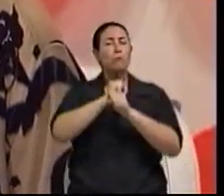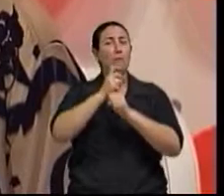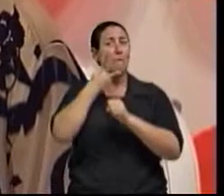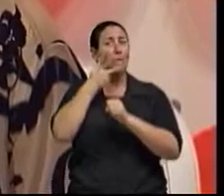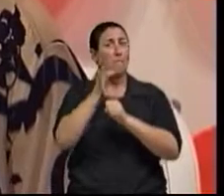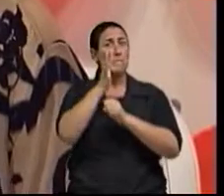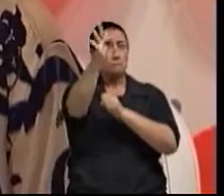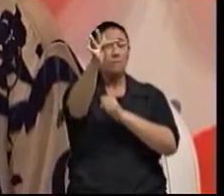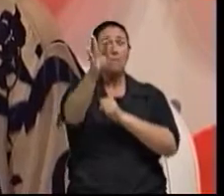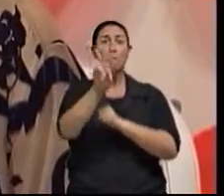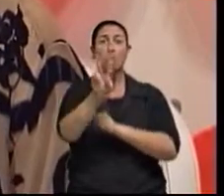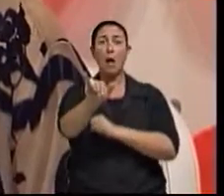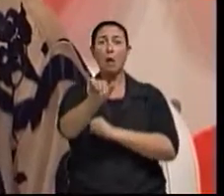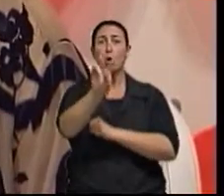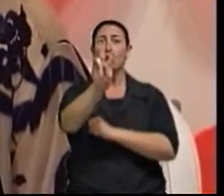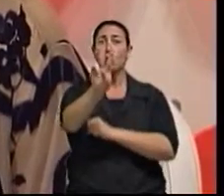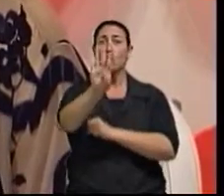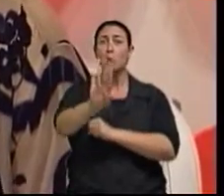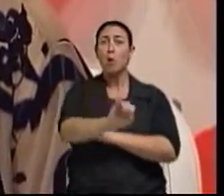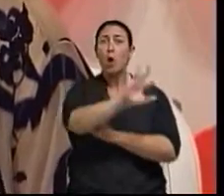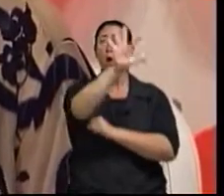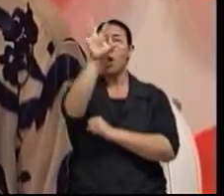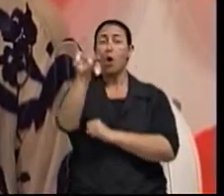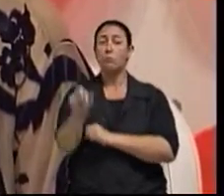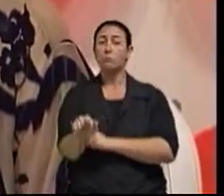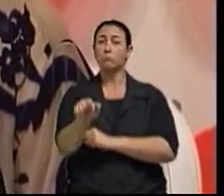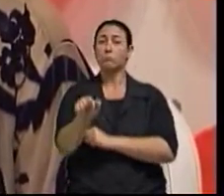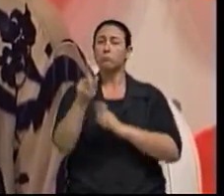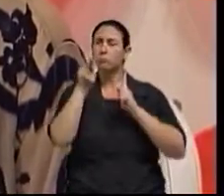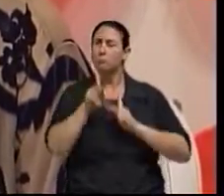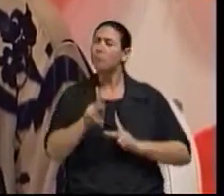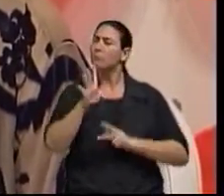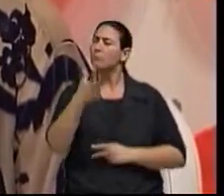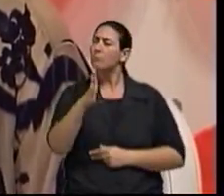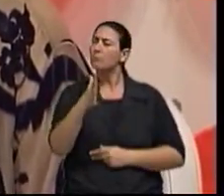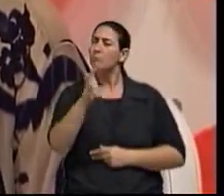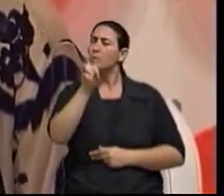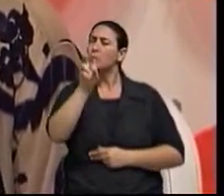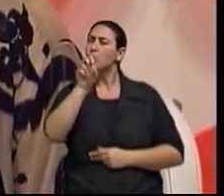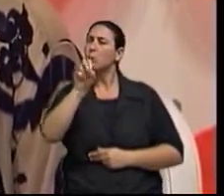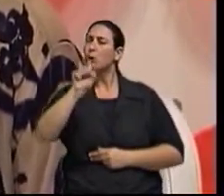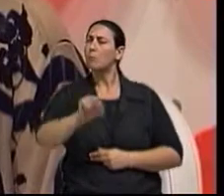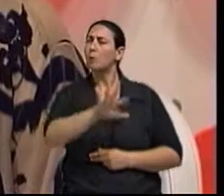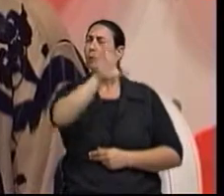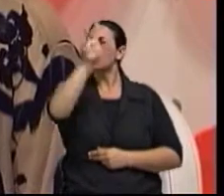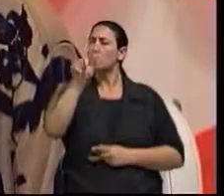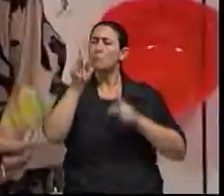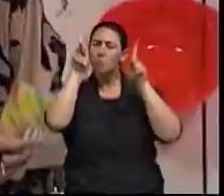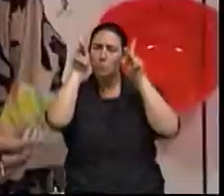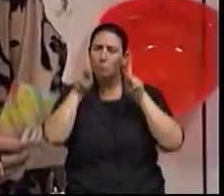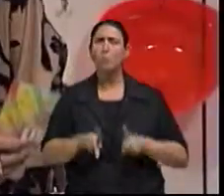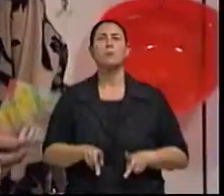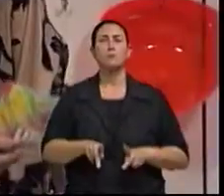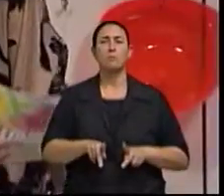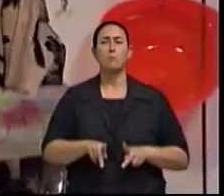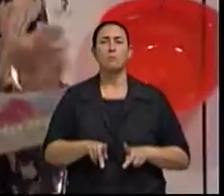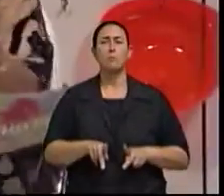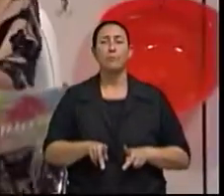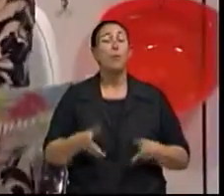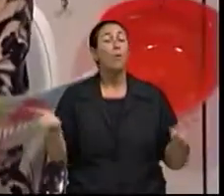no mundo. E no Brasil, a estimativa é de 50 milhões de pessoas idosas. É,